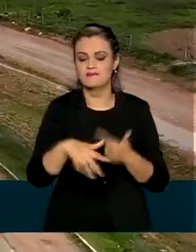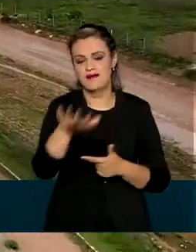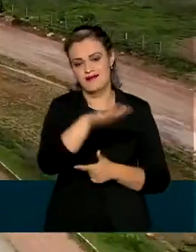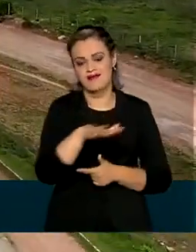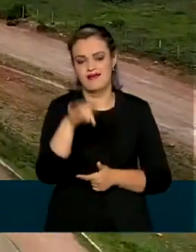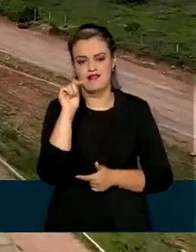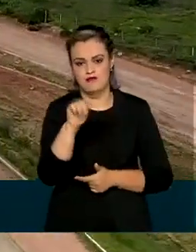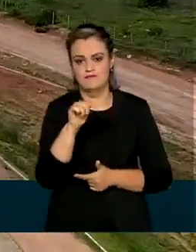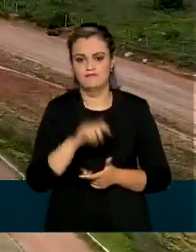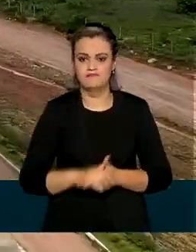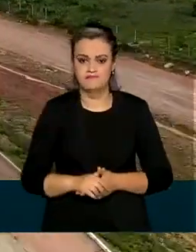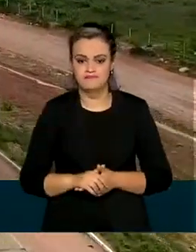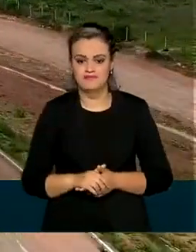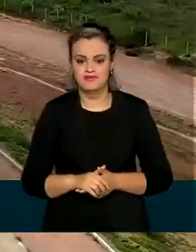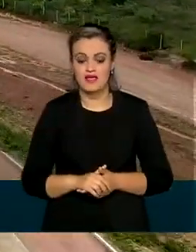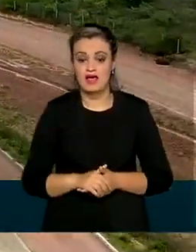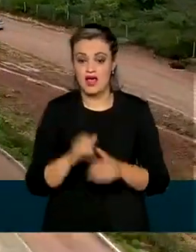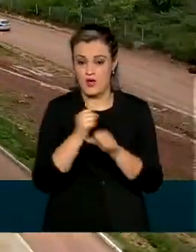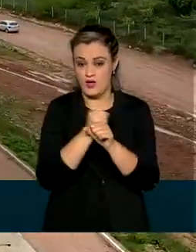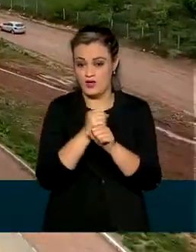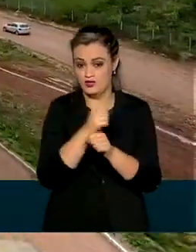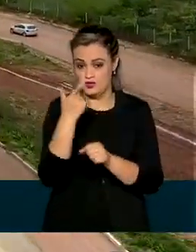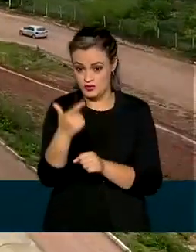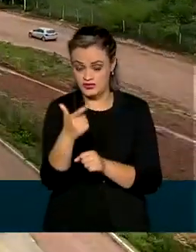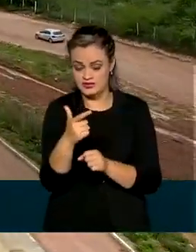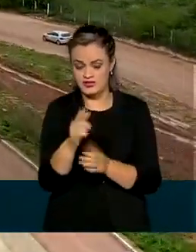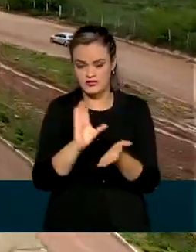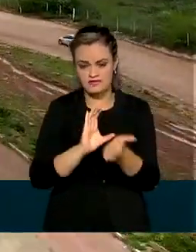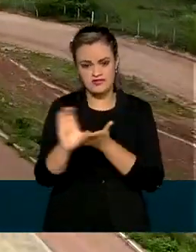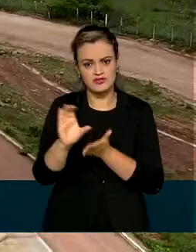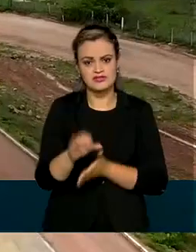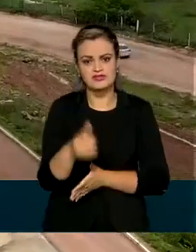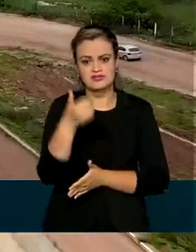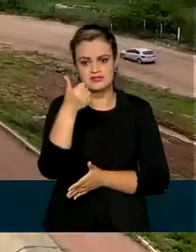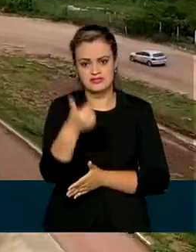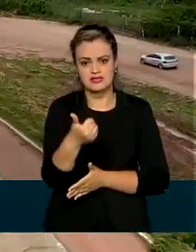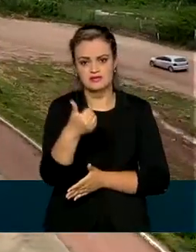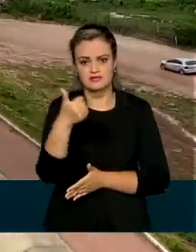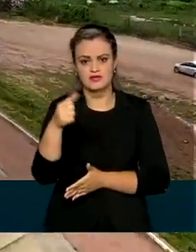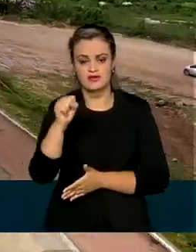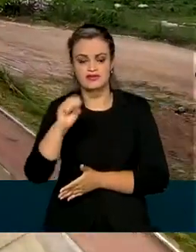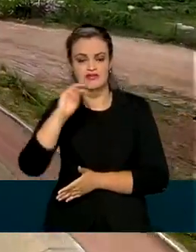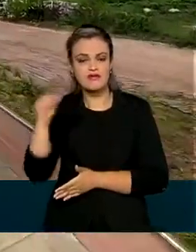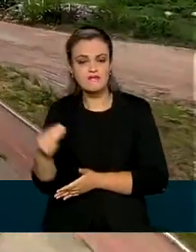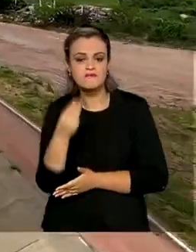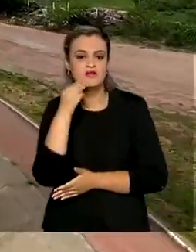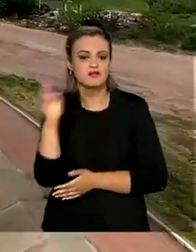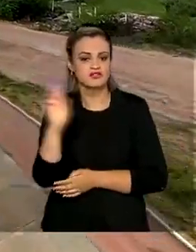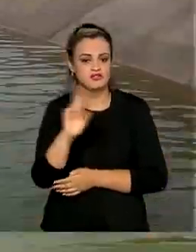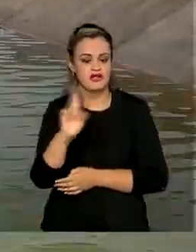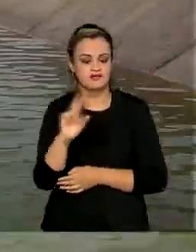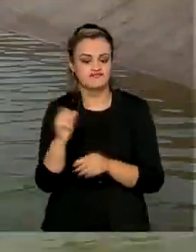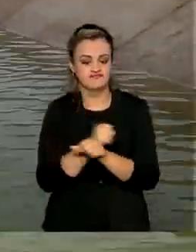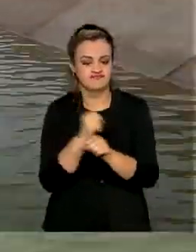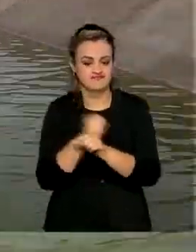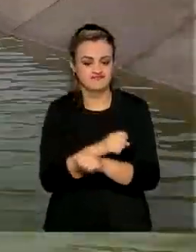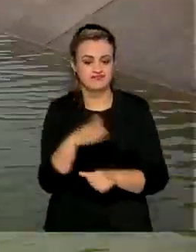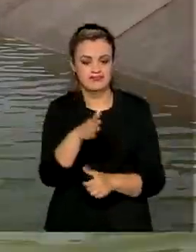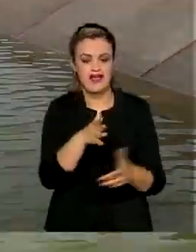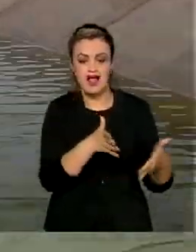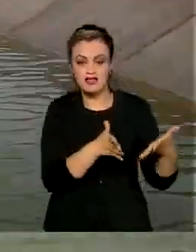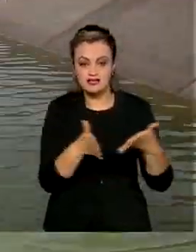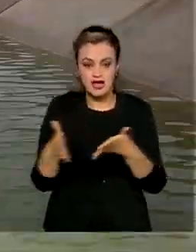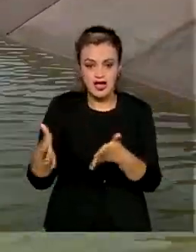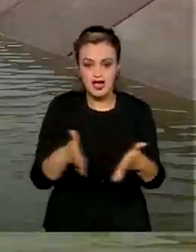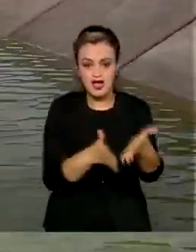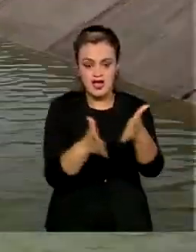rurais da região. Em dois anos foram investidos cerca de 180 milhões de reais na obra. Com os trechos